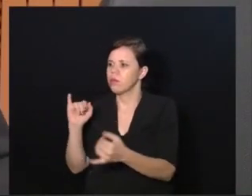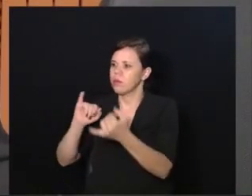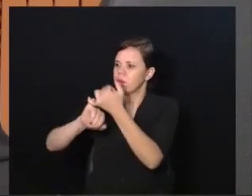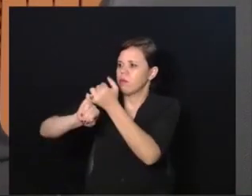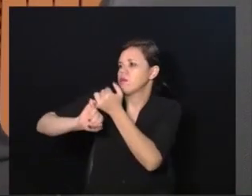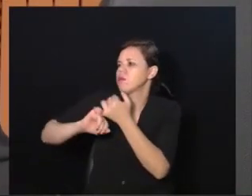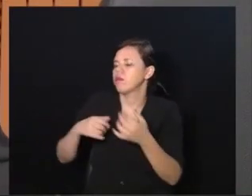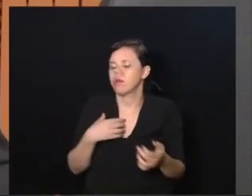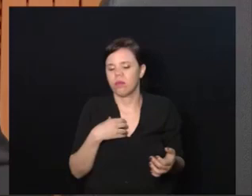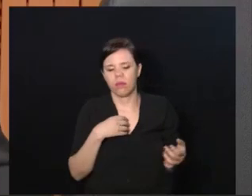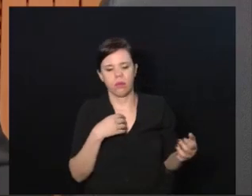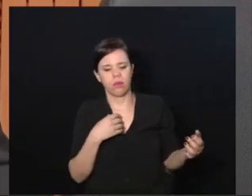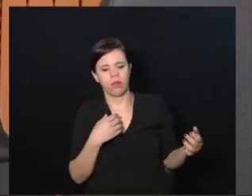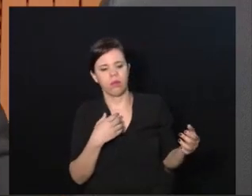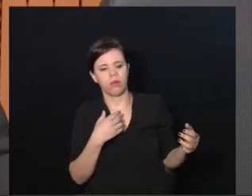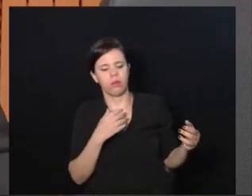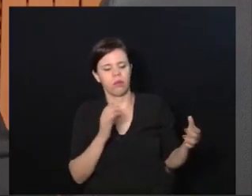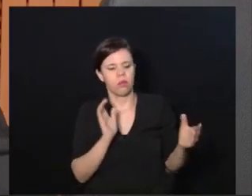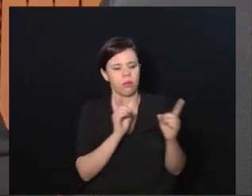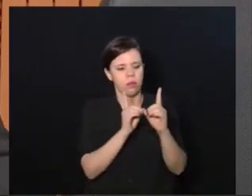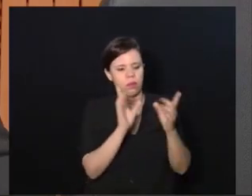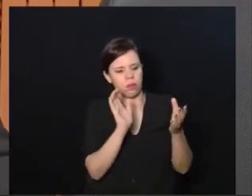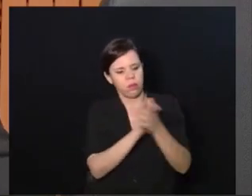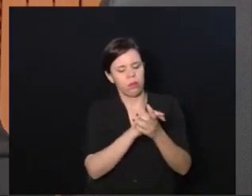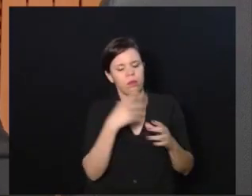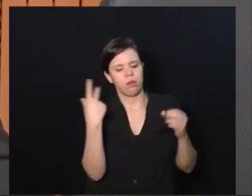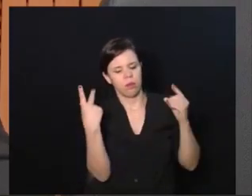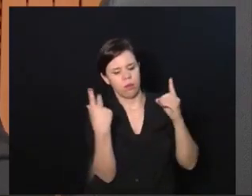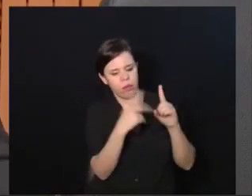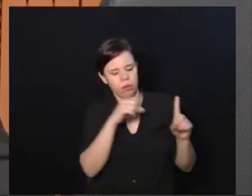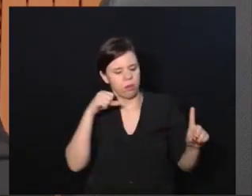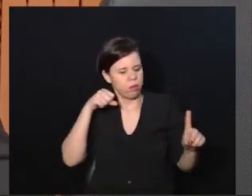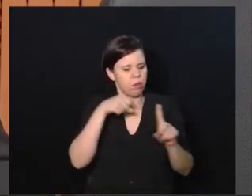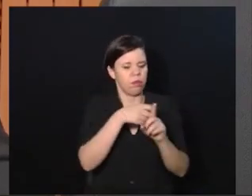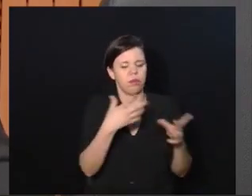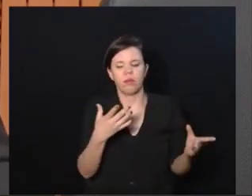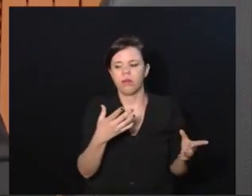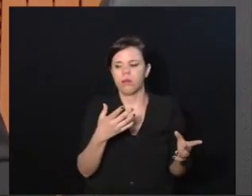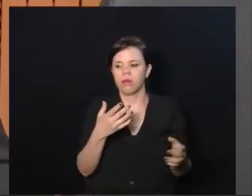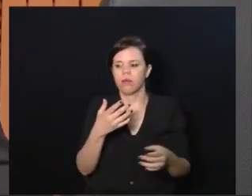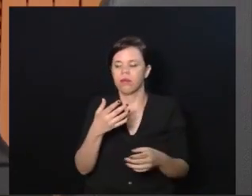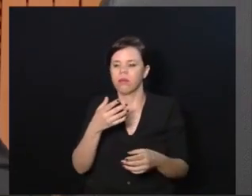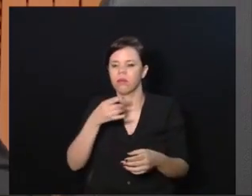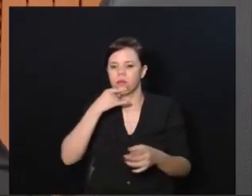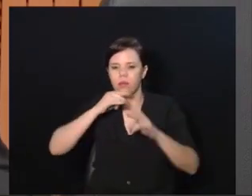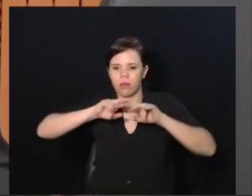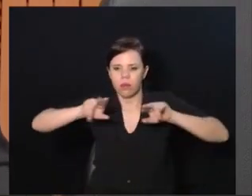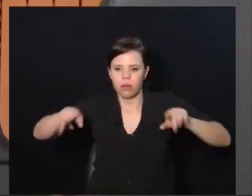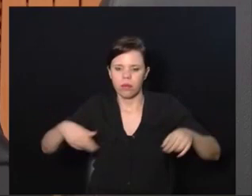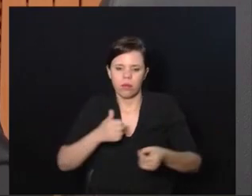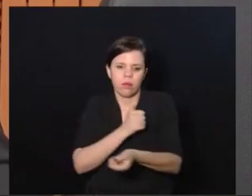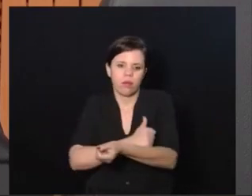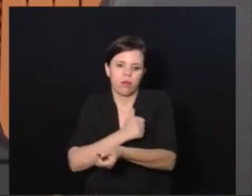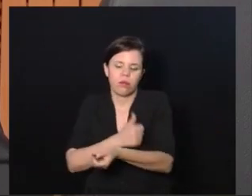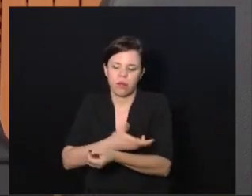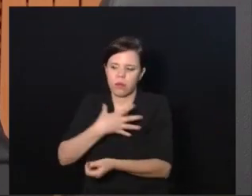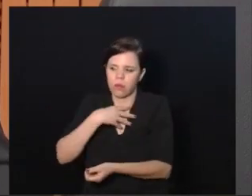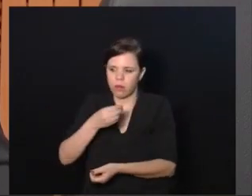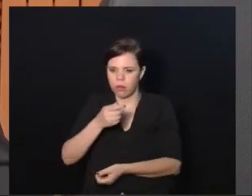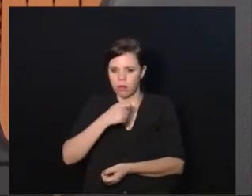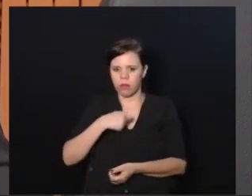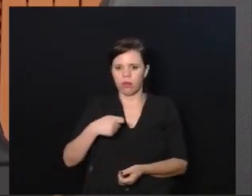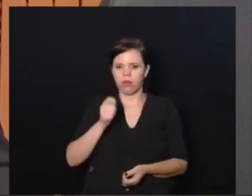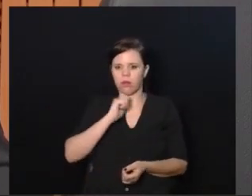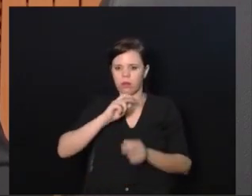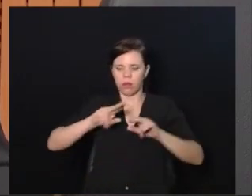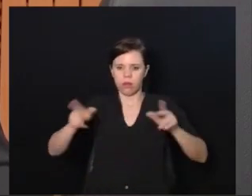meu marido me bate, meu marido é alcoólatra, meu filho é drogado, meu